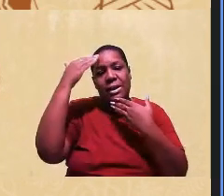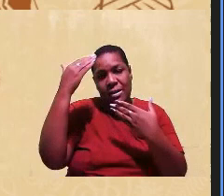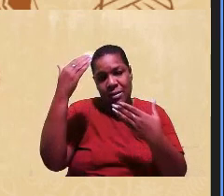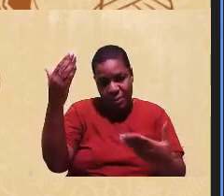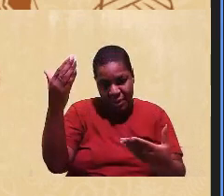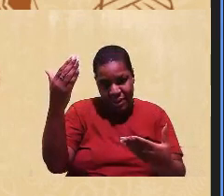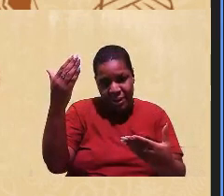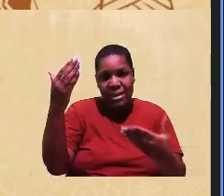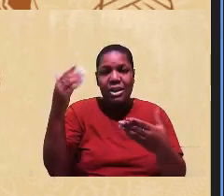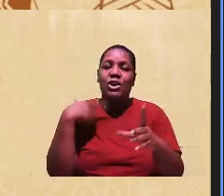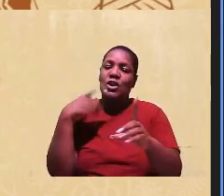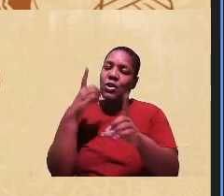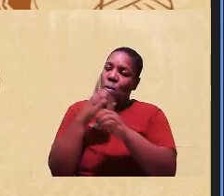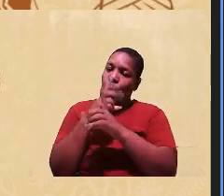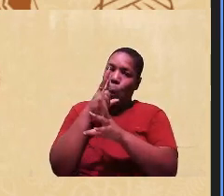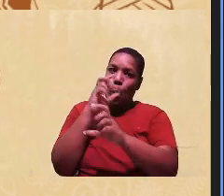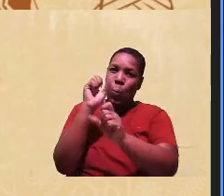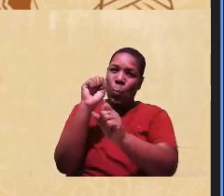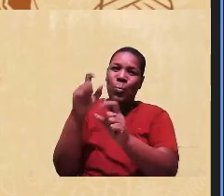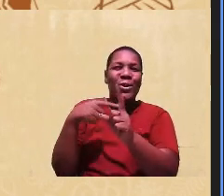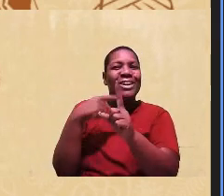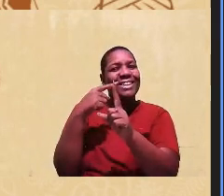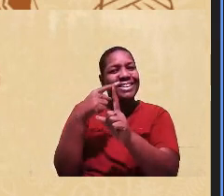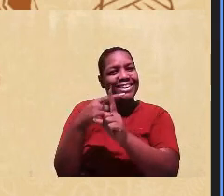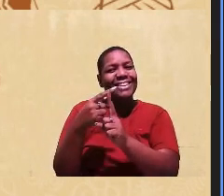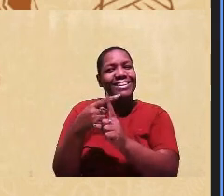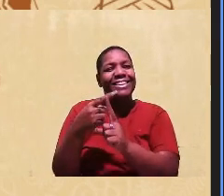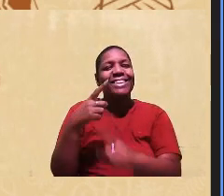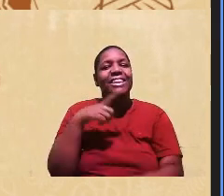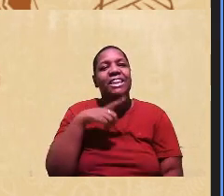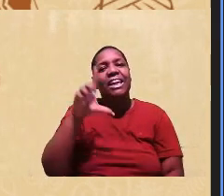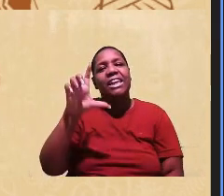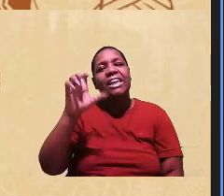encontro seja potente. Helena, por favor.